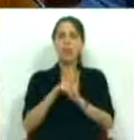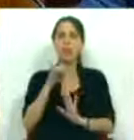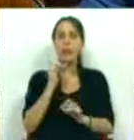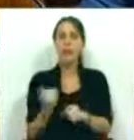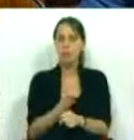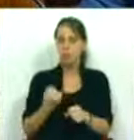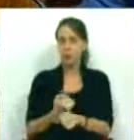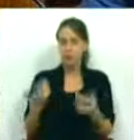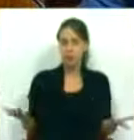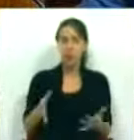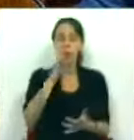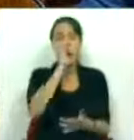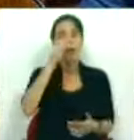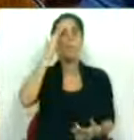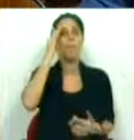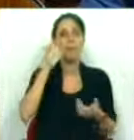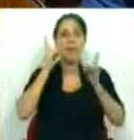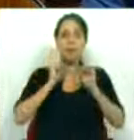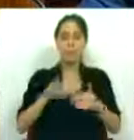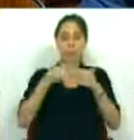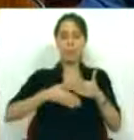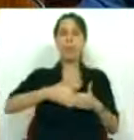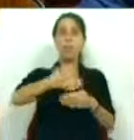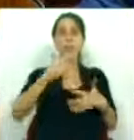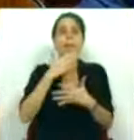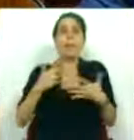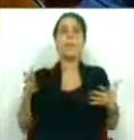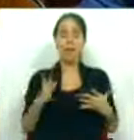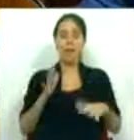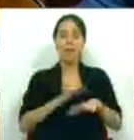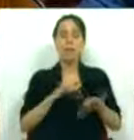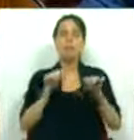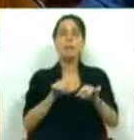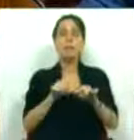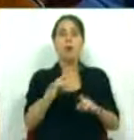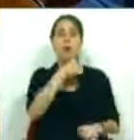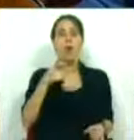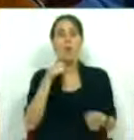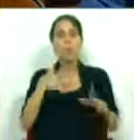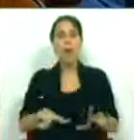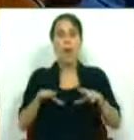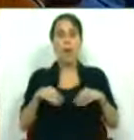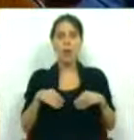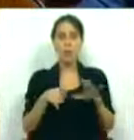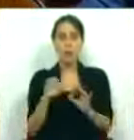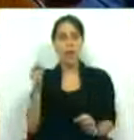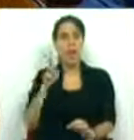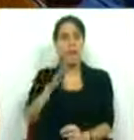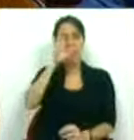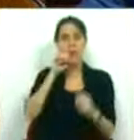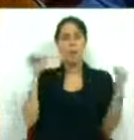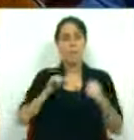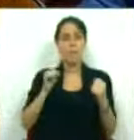legislação laboral que o Governo prevê vir a implementar e que, em grande parte, resulta dos compromissos assumidos pelo anterior